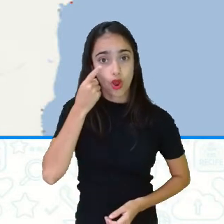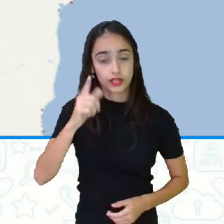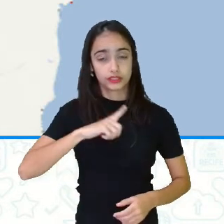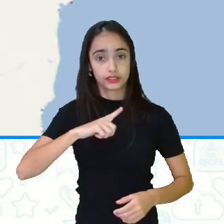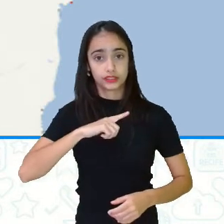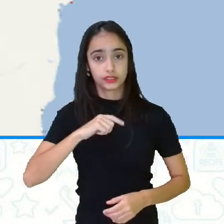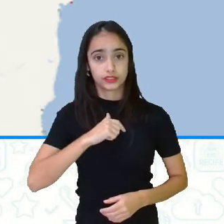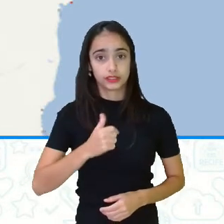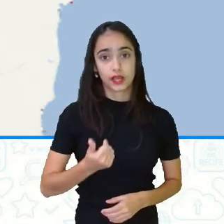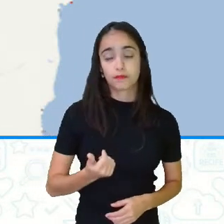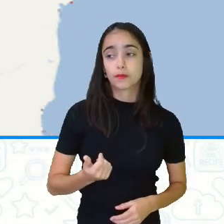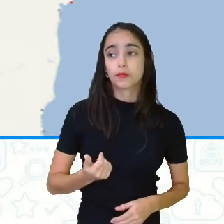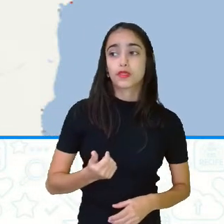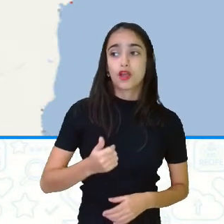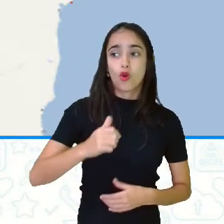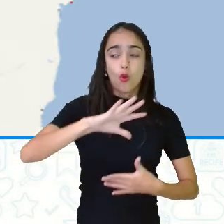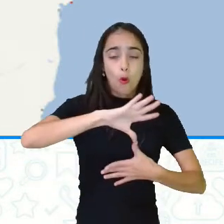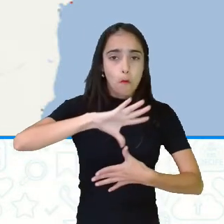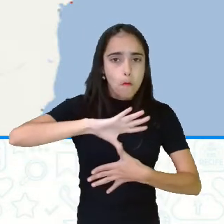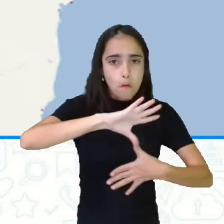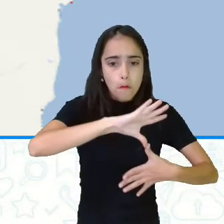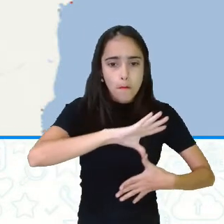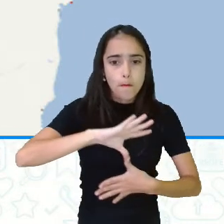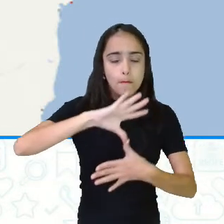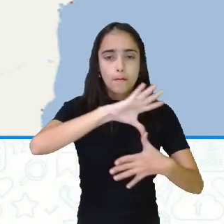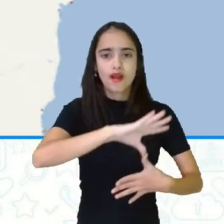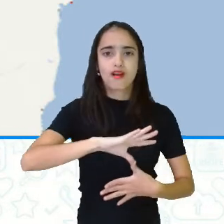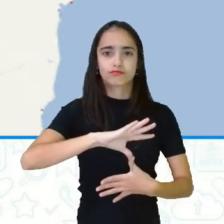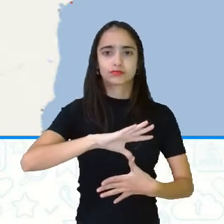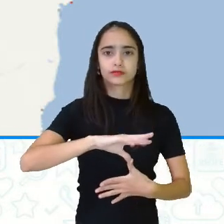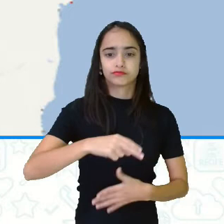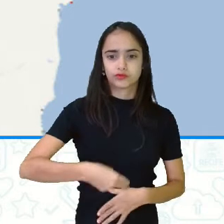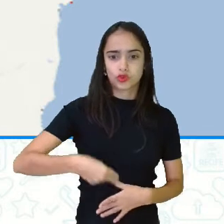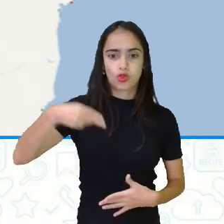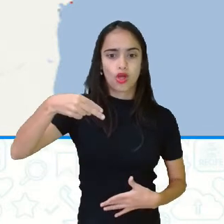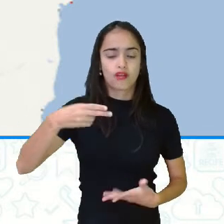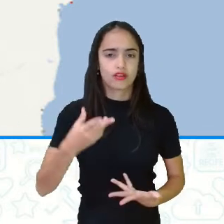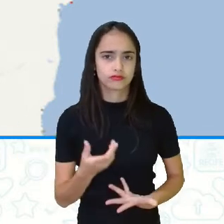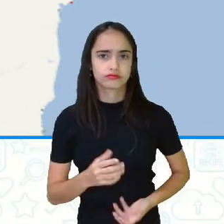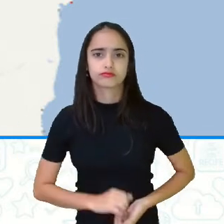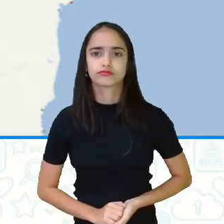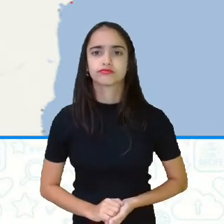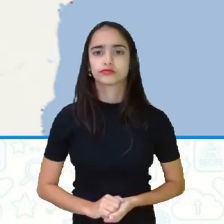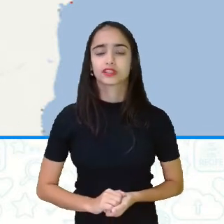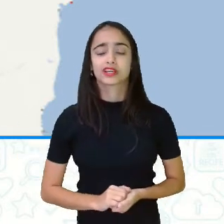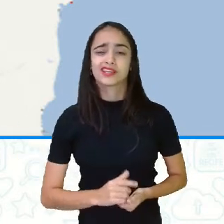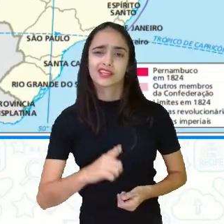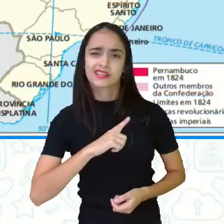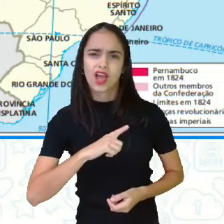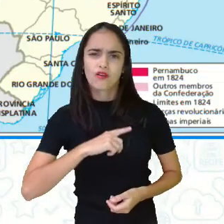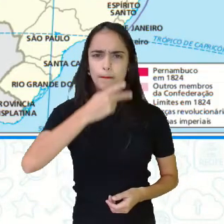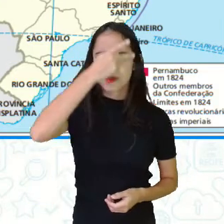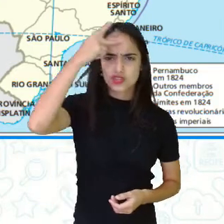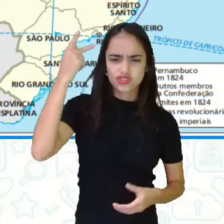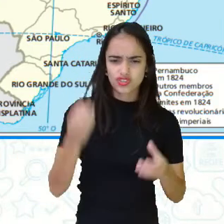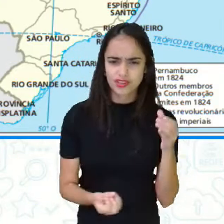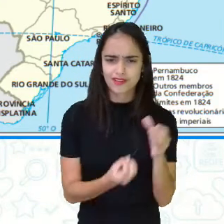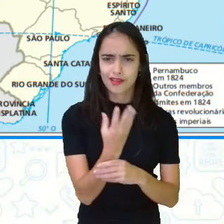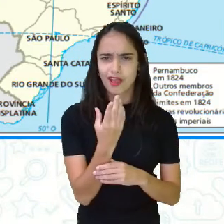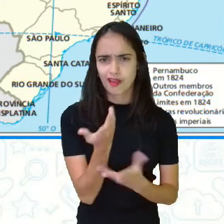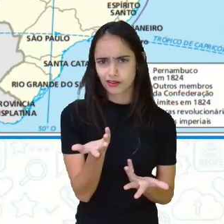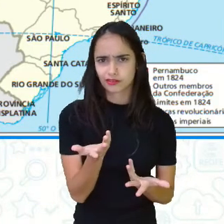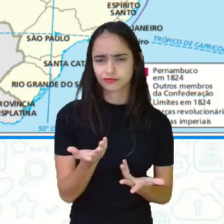região aqui, ó, delimitada do mapa, é onde as pessoas revoltosas criaram essa província de Pernambuco.